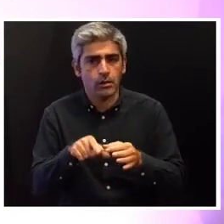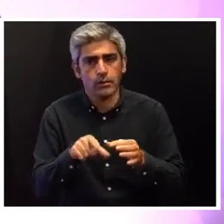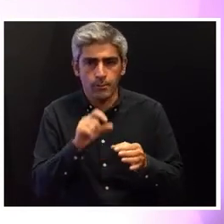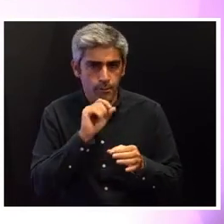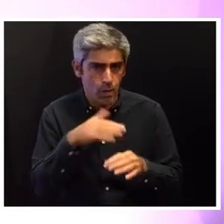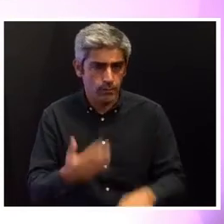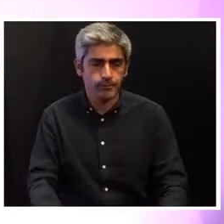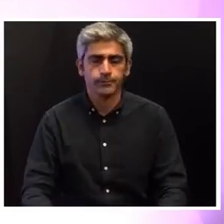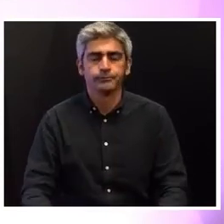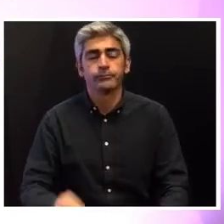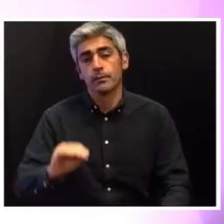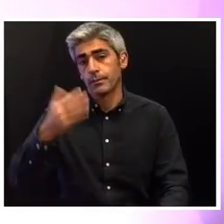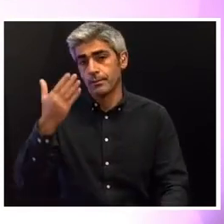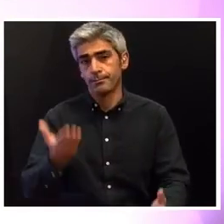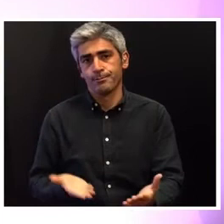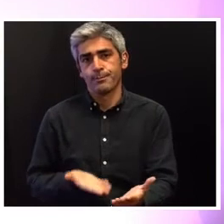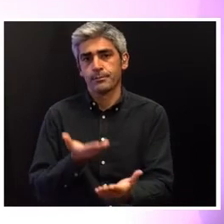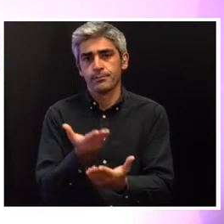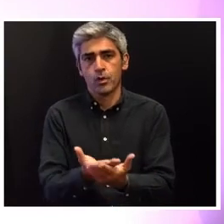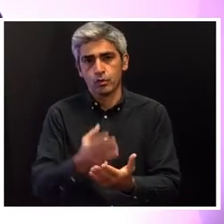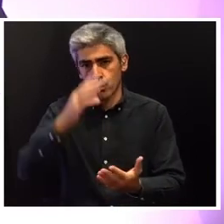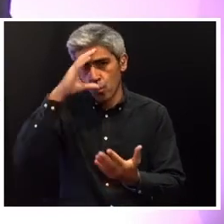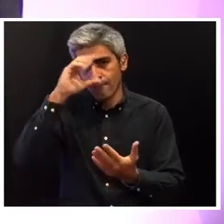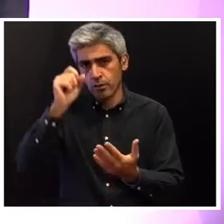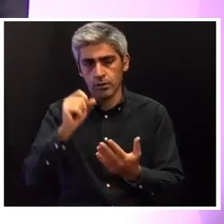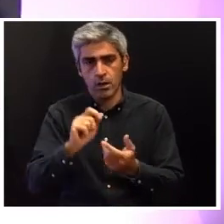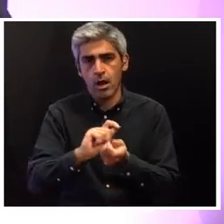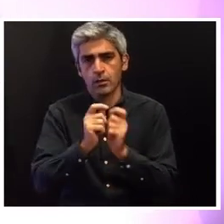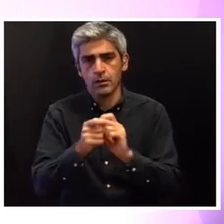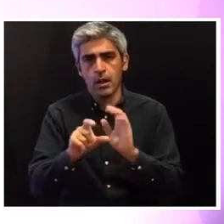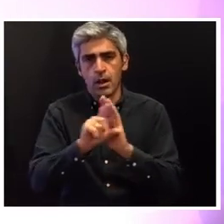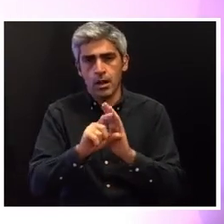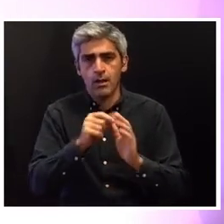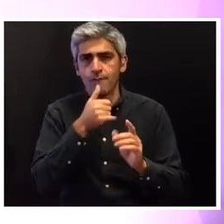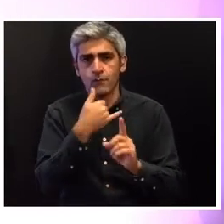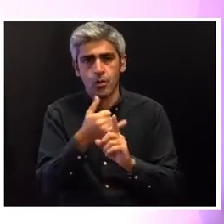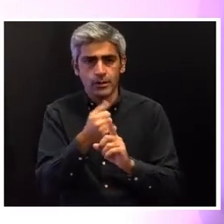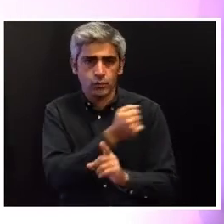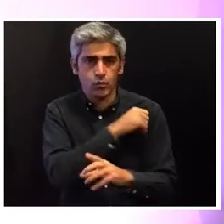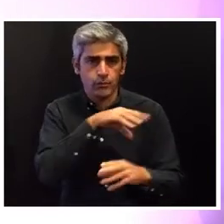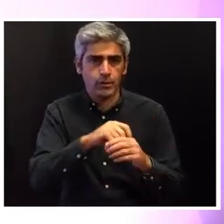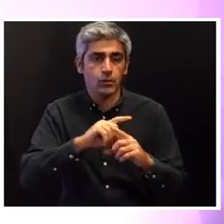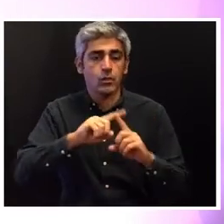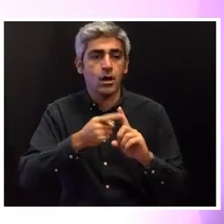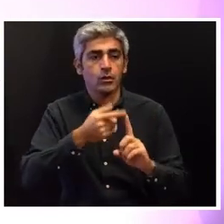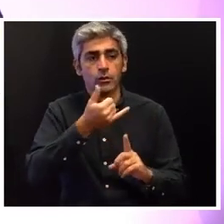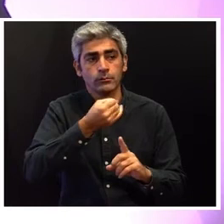A primeira proposta do Governo para a alteração da Lei de Invalência Doméstica de 2019